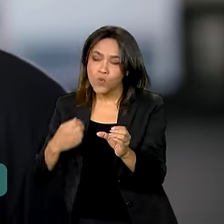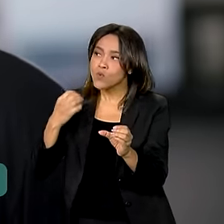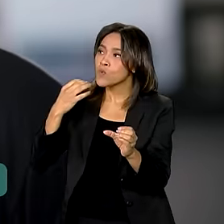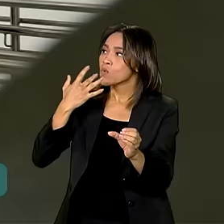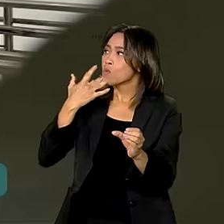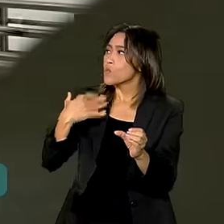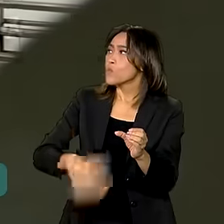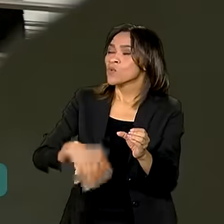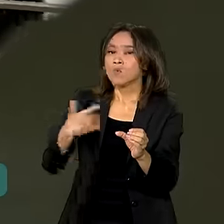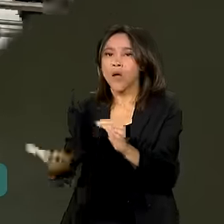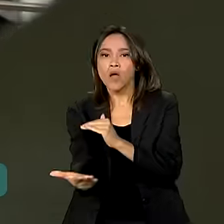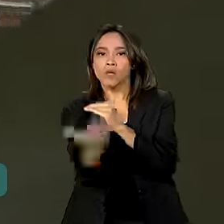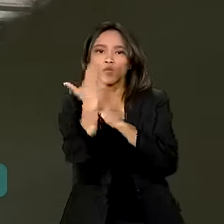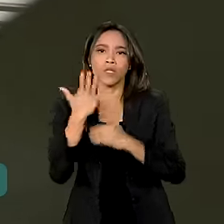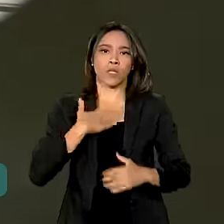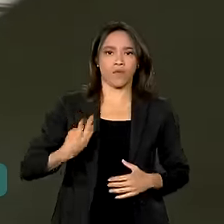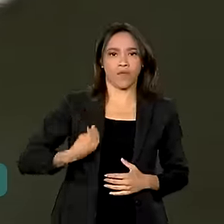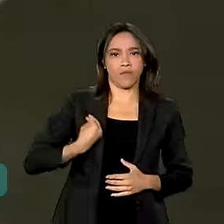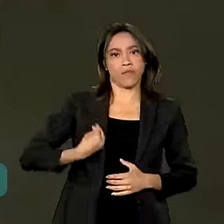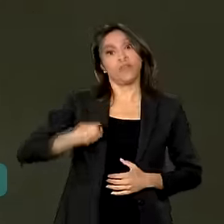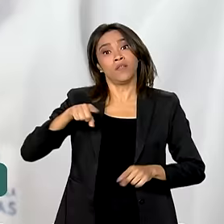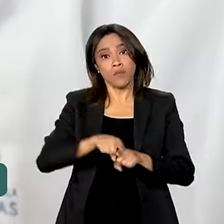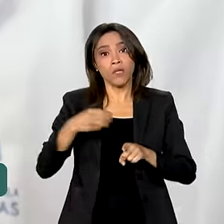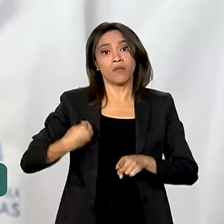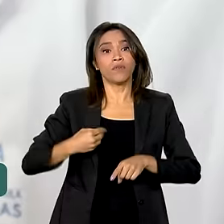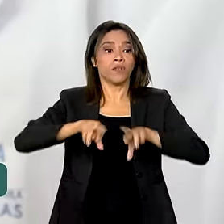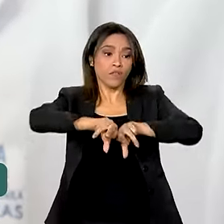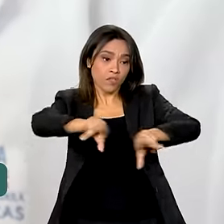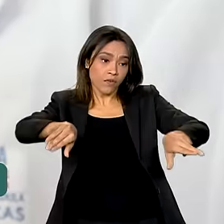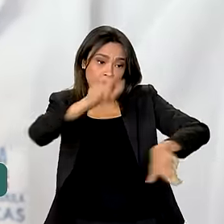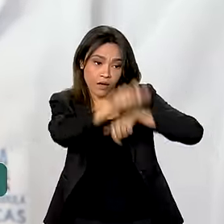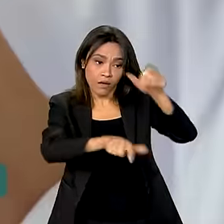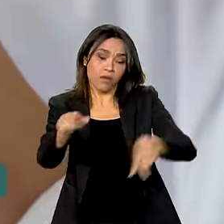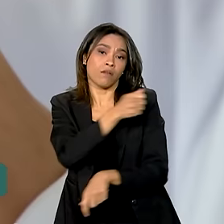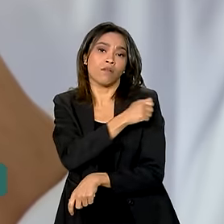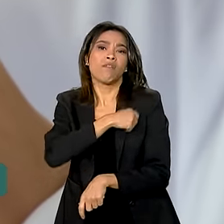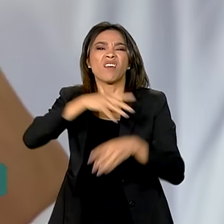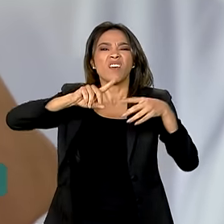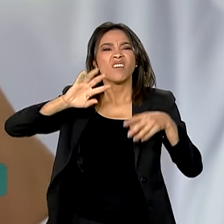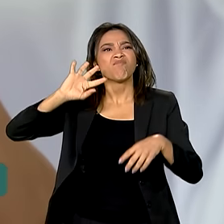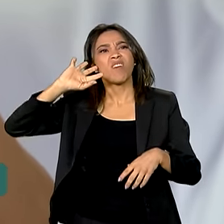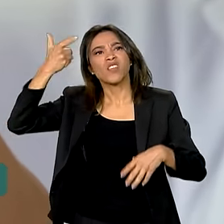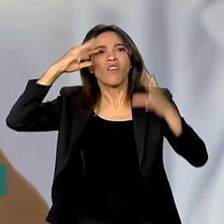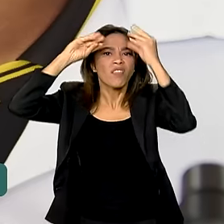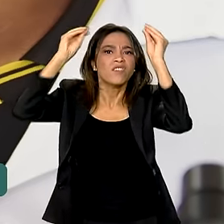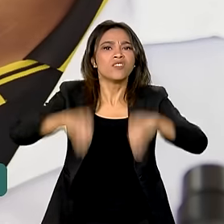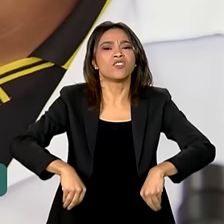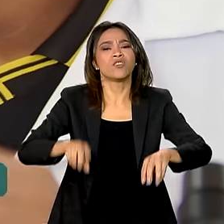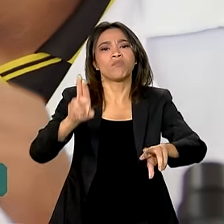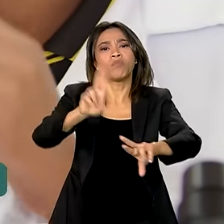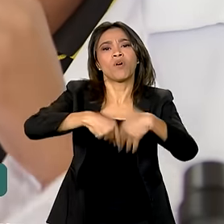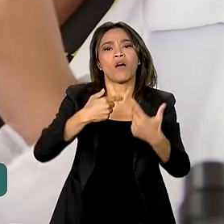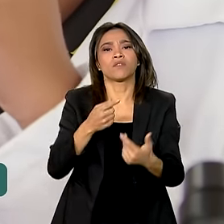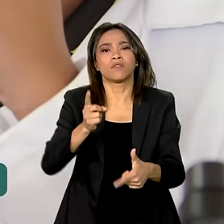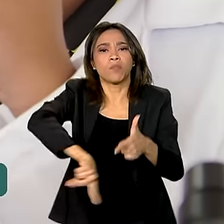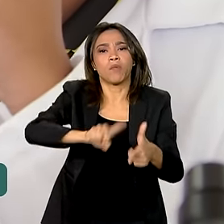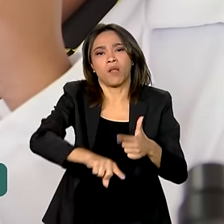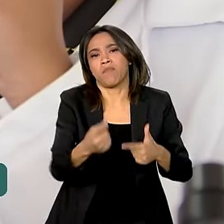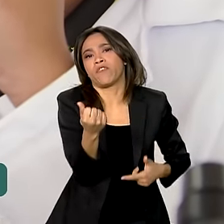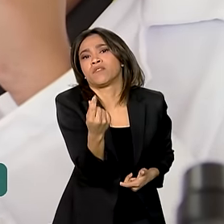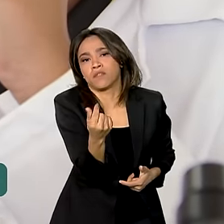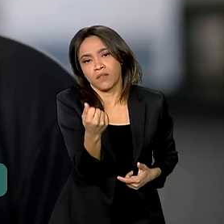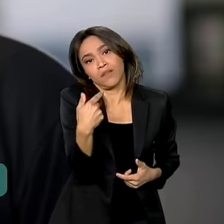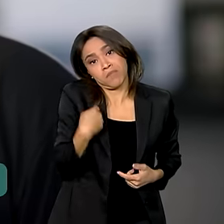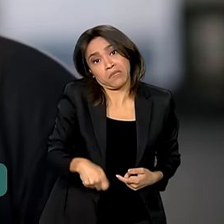só na minha vida, como na vida de todos os outros alunos que acabam desistindo da escola por conta de problemas financeiros e em ter que ajudar a